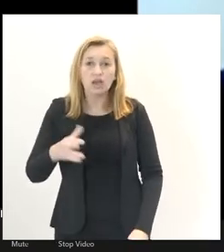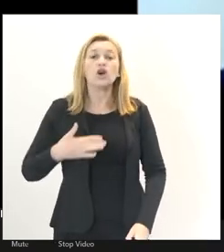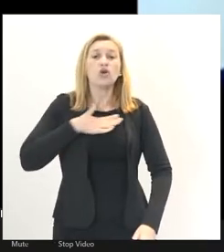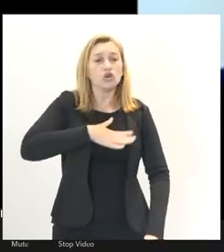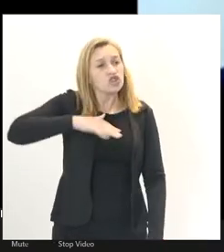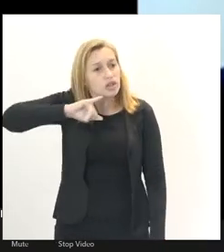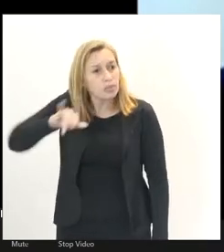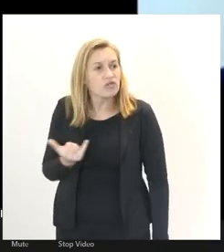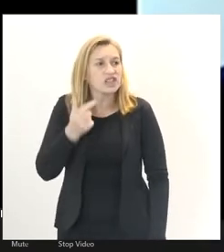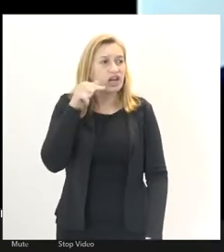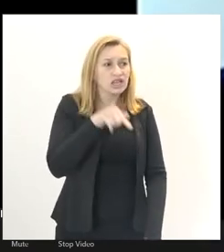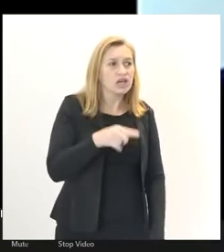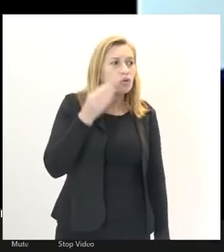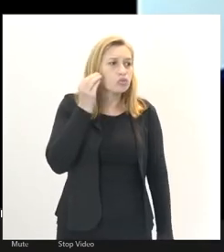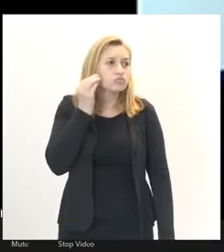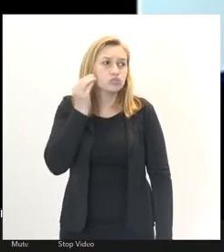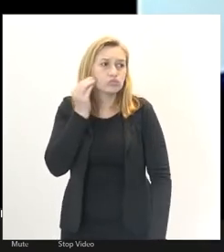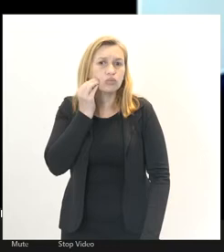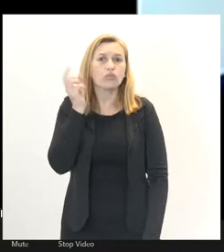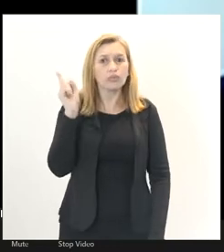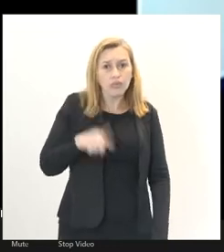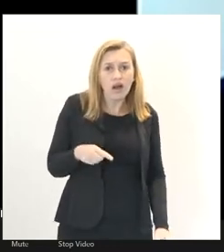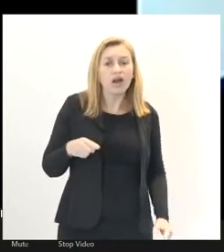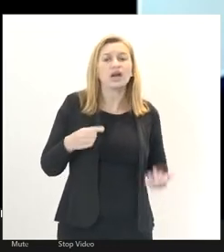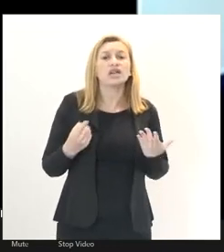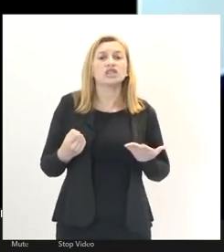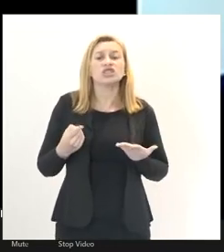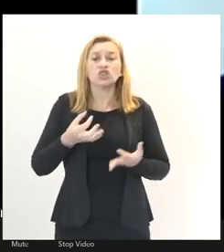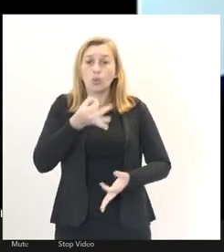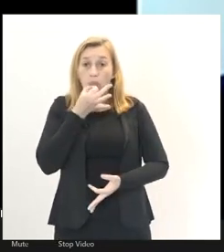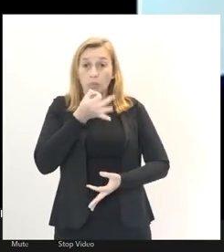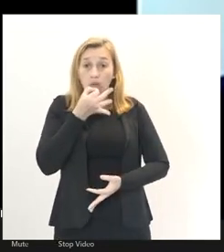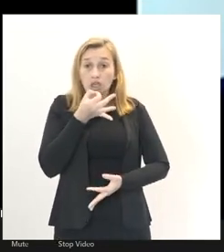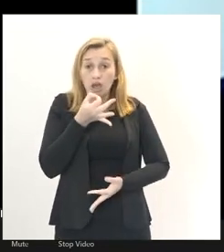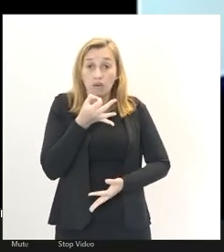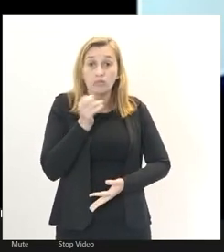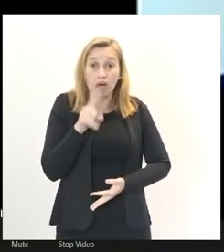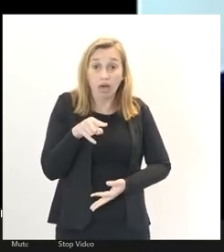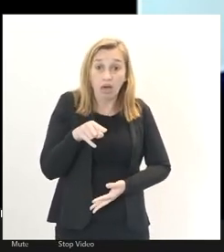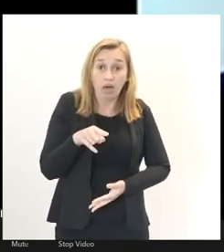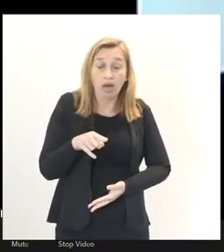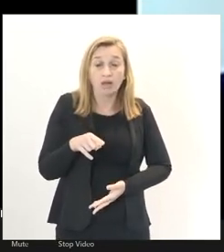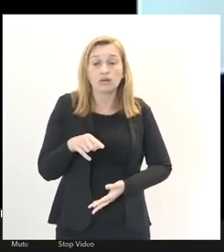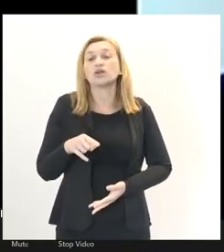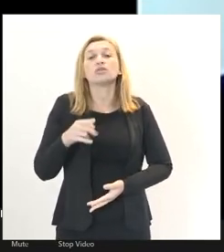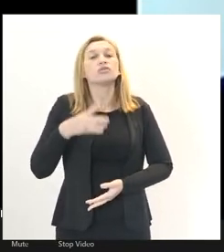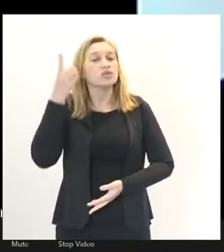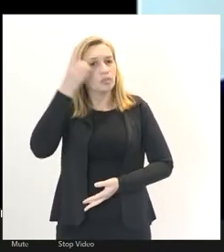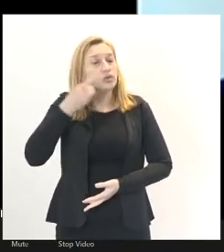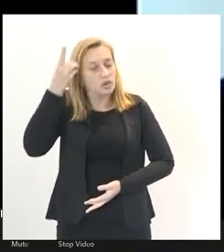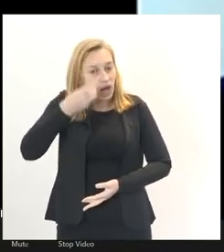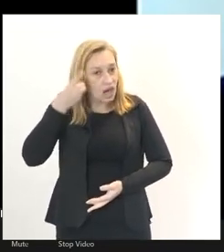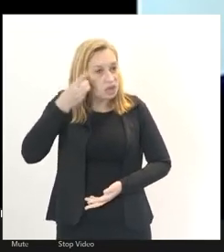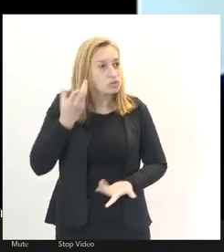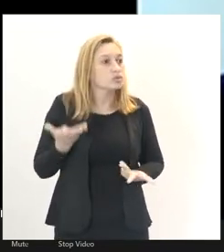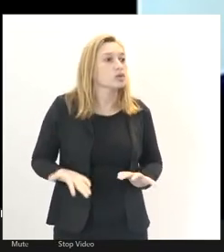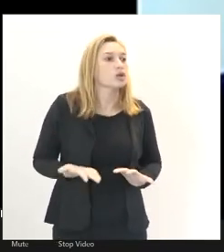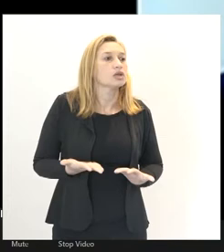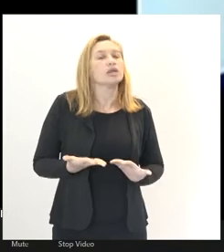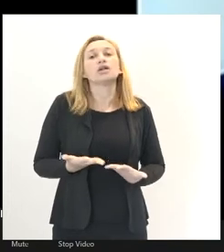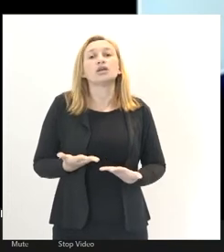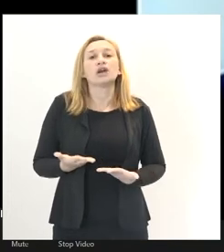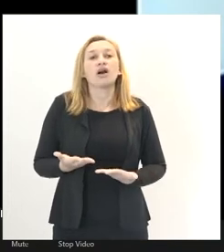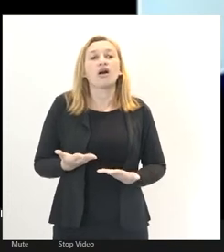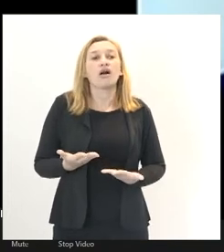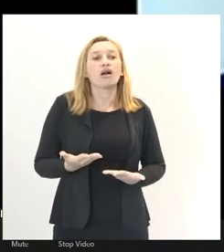aproveitar aqui a oportunidade de sugerir ao nobre deputado, sugerir à